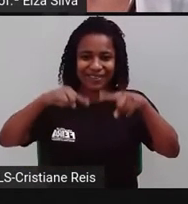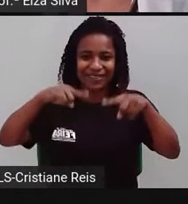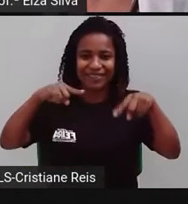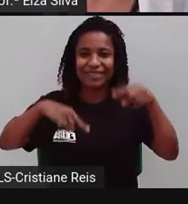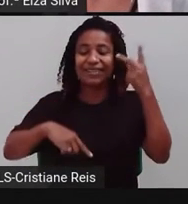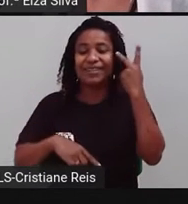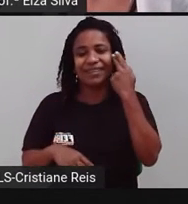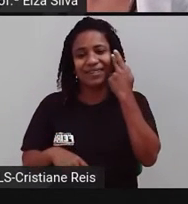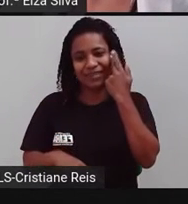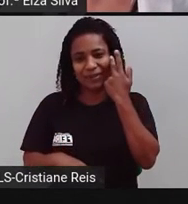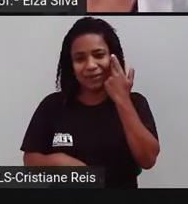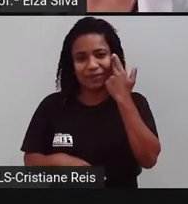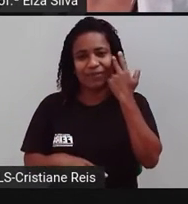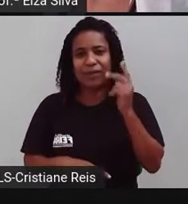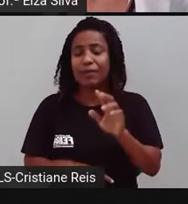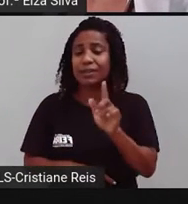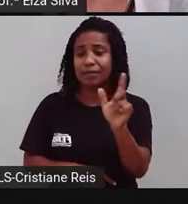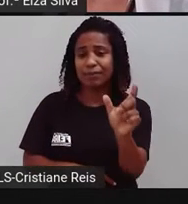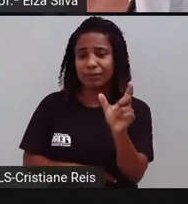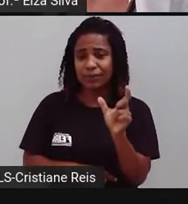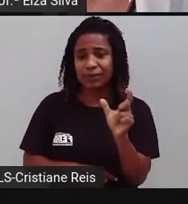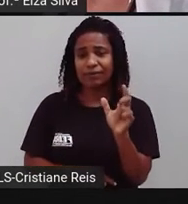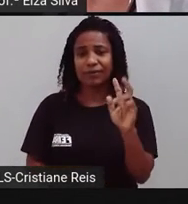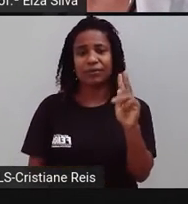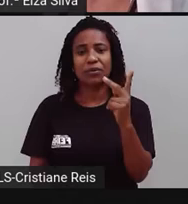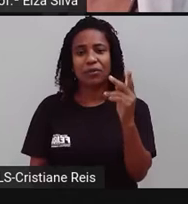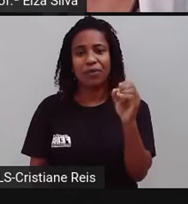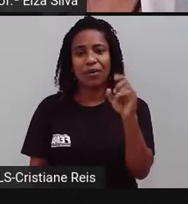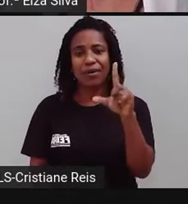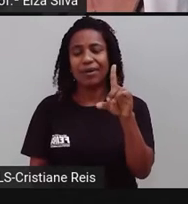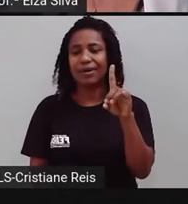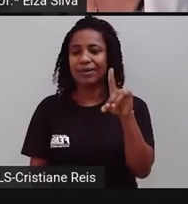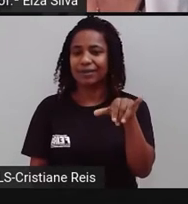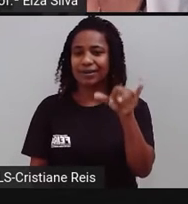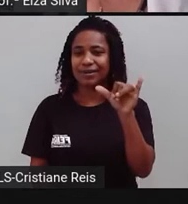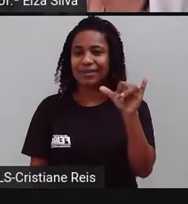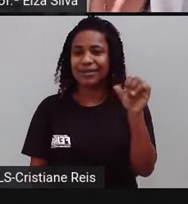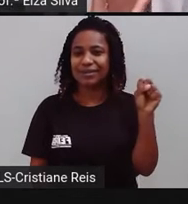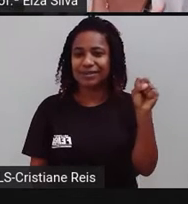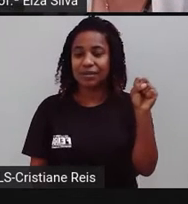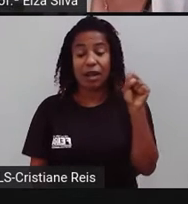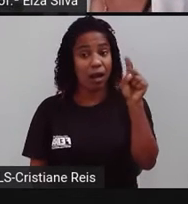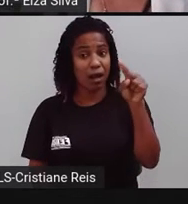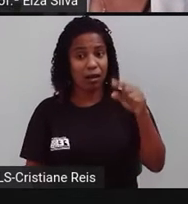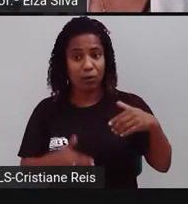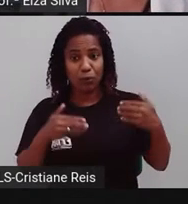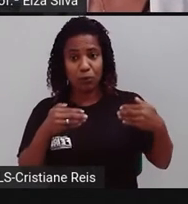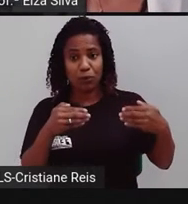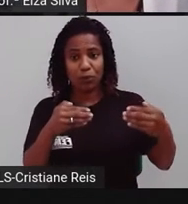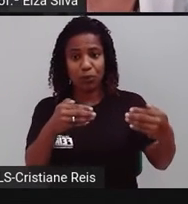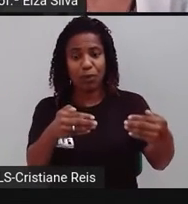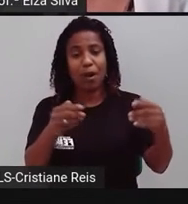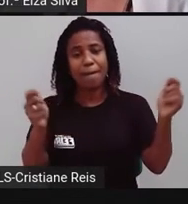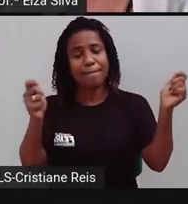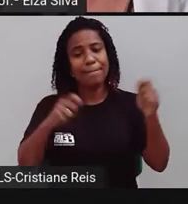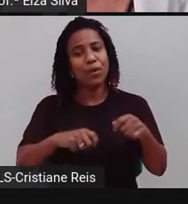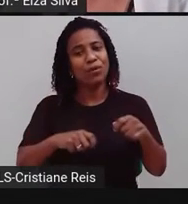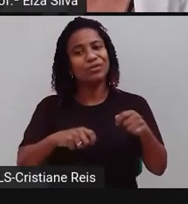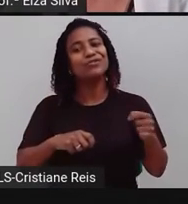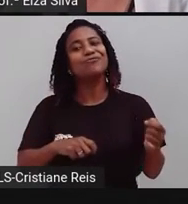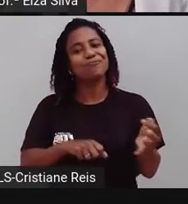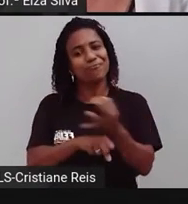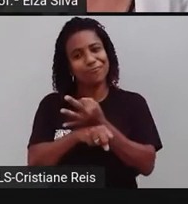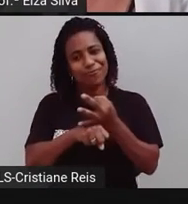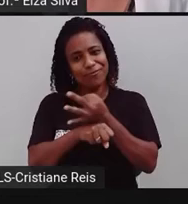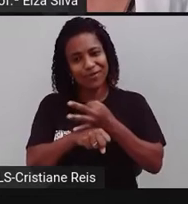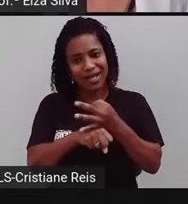lembrar que a palavra holiday, no Reino Unido, ela pode ser utilizada tanto para férias quanto para feriado.